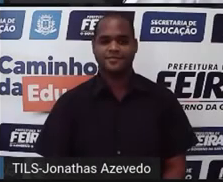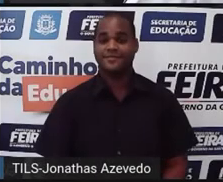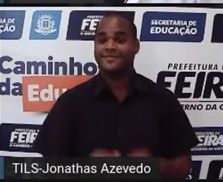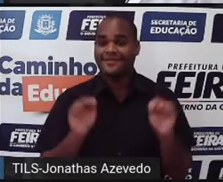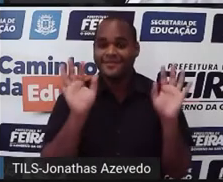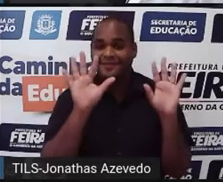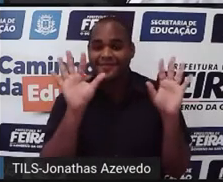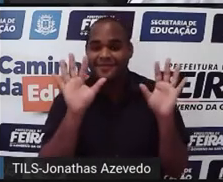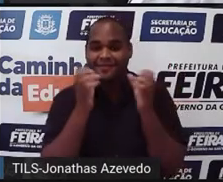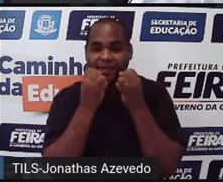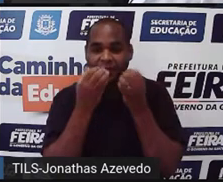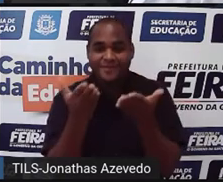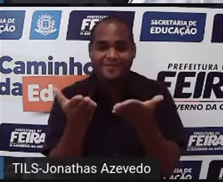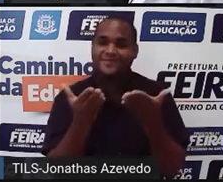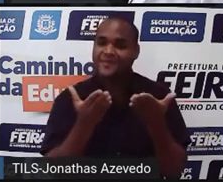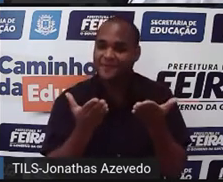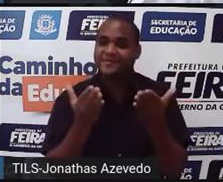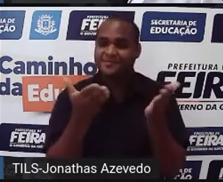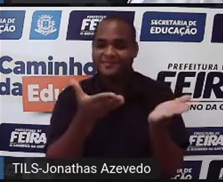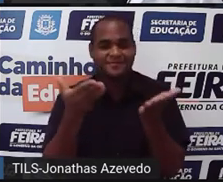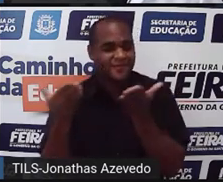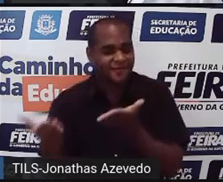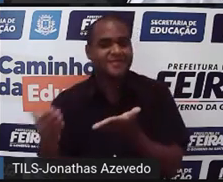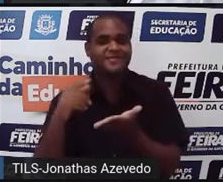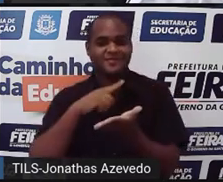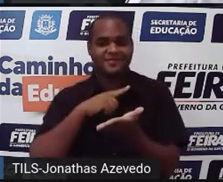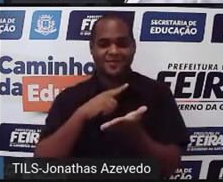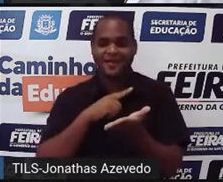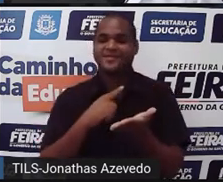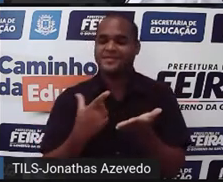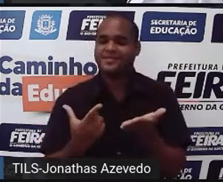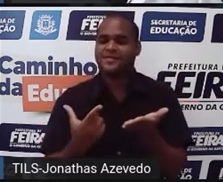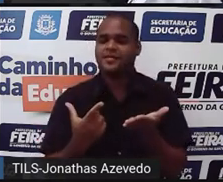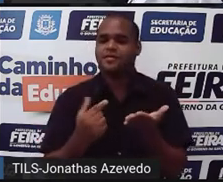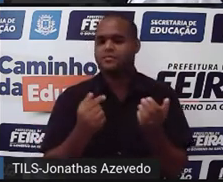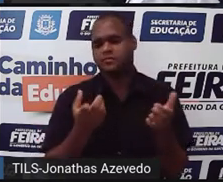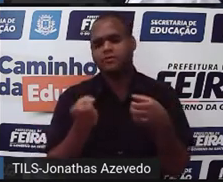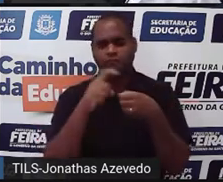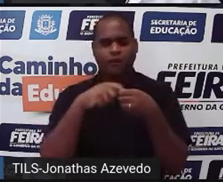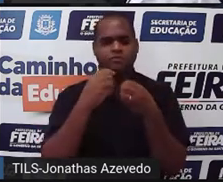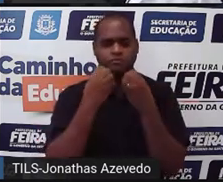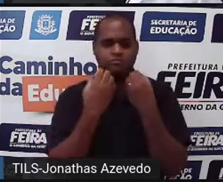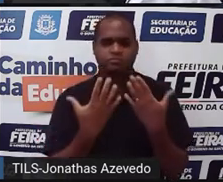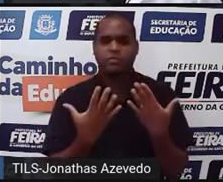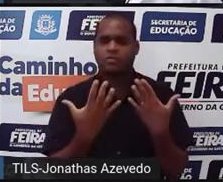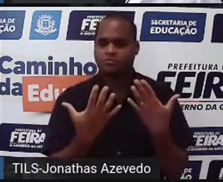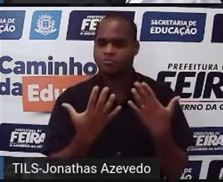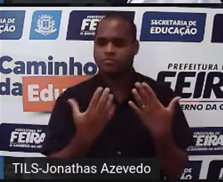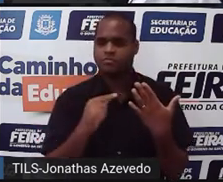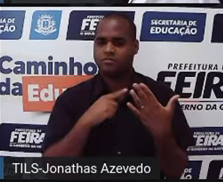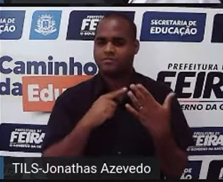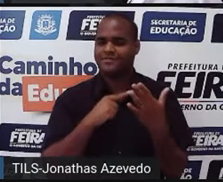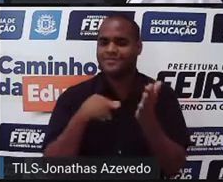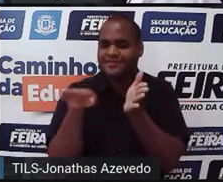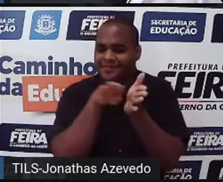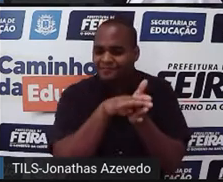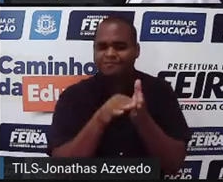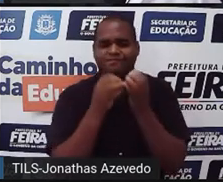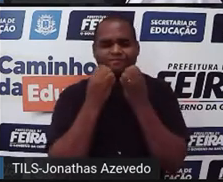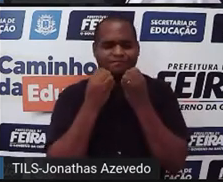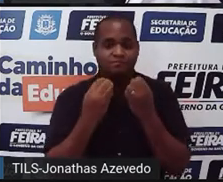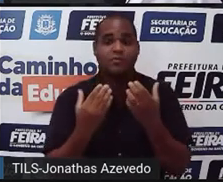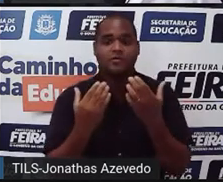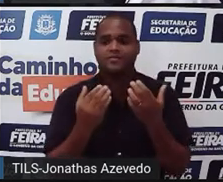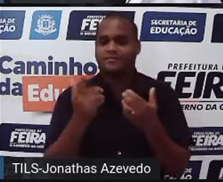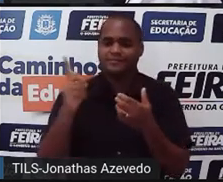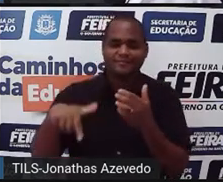Olá, seja bem-vindo, sejam bem-vindas. Estamos de volta, é isso aí. Chegamos para mais